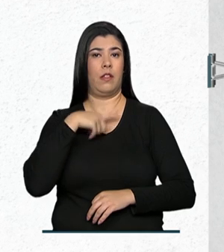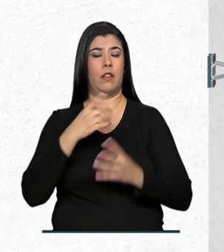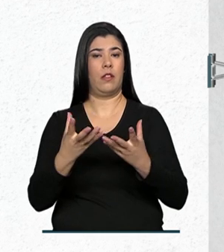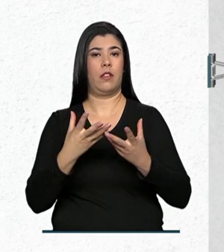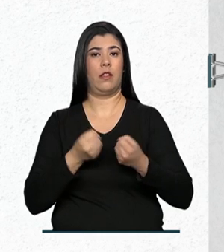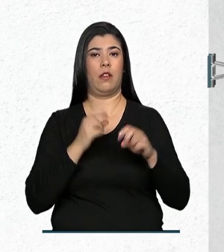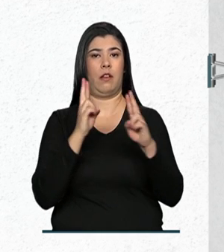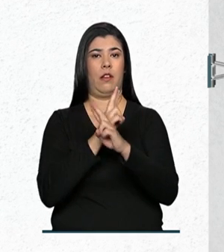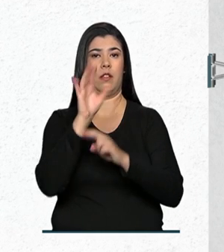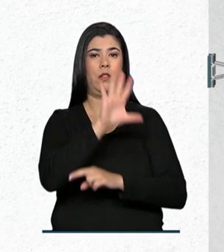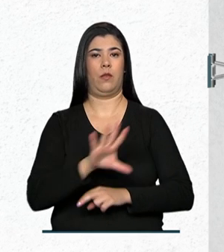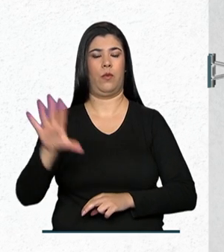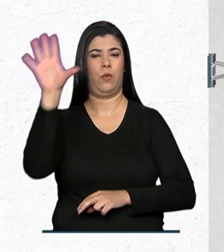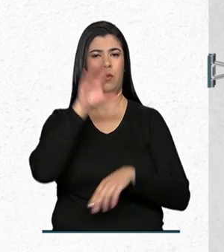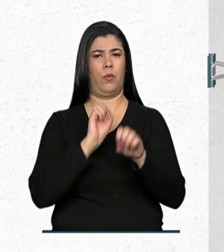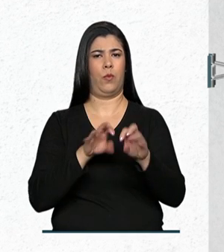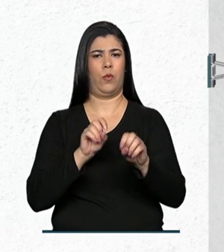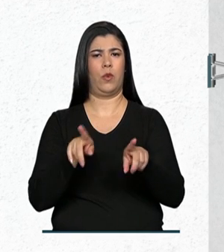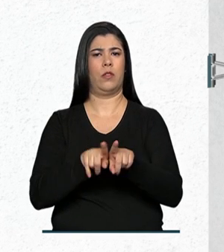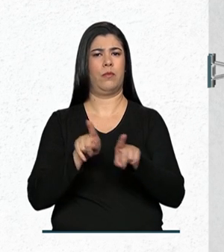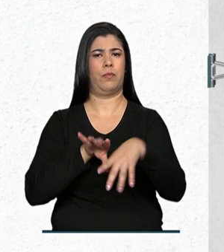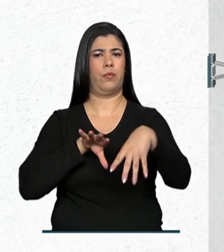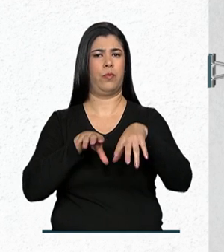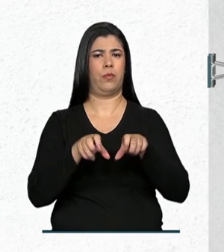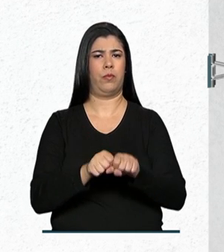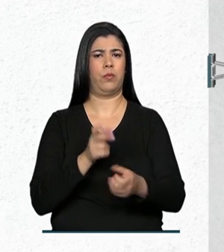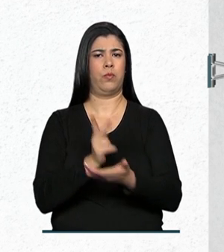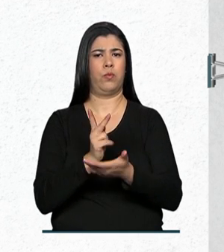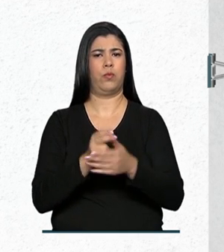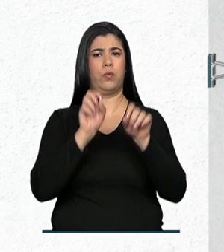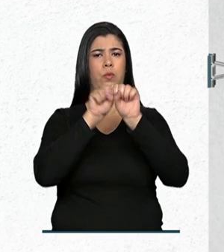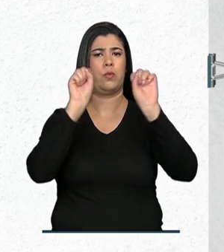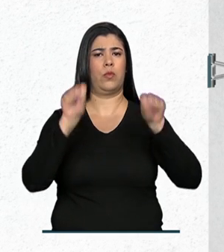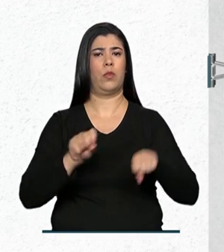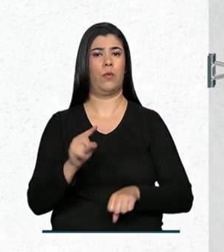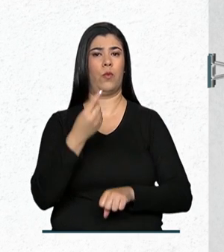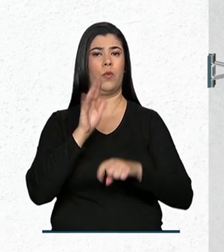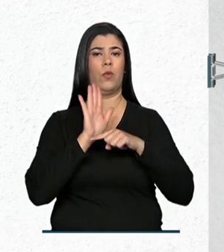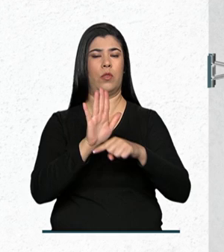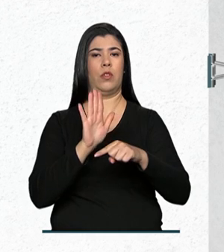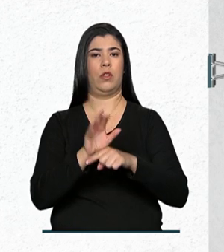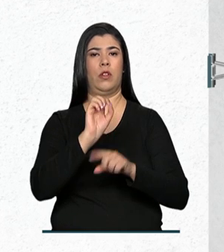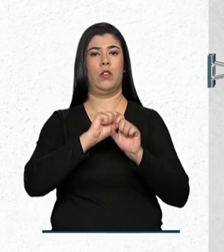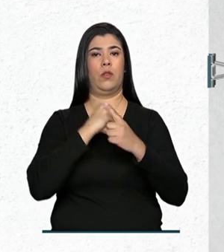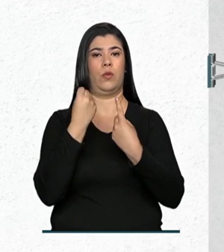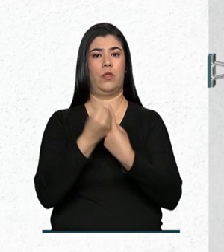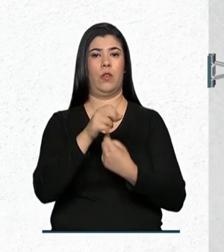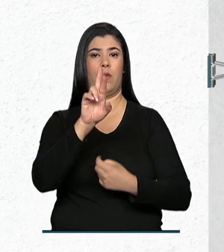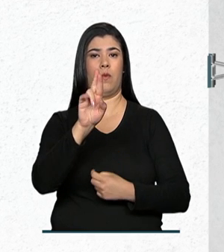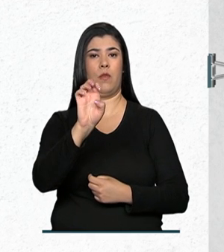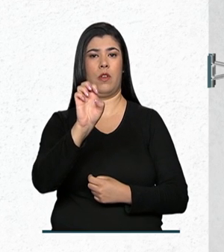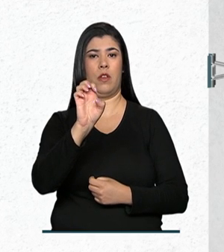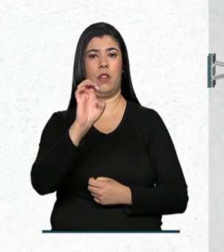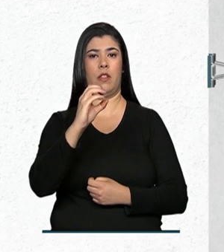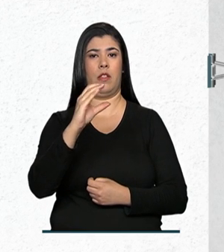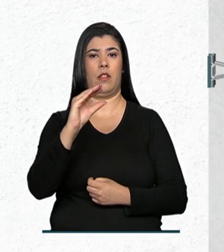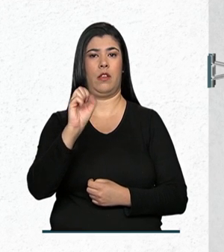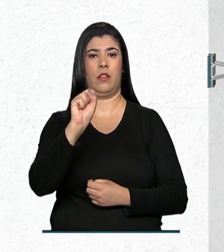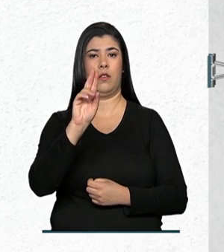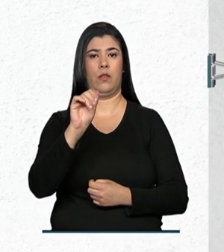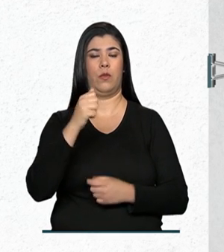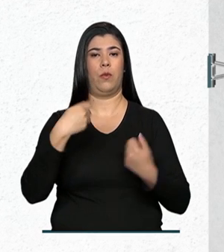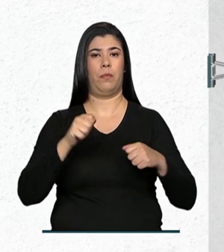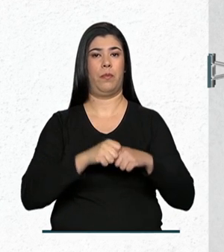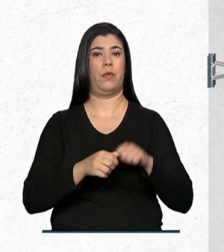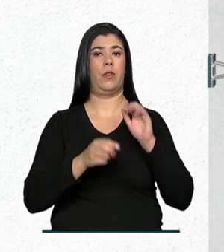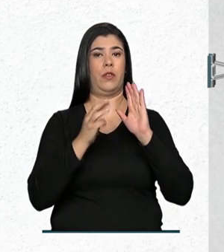à Rede Nacional de Capacitação e Educação Permanente do Sistema Único de Assistência Social, RENEP SUAS, devem enviar propostas até o dia